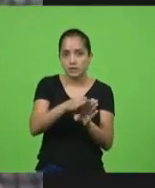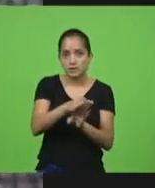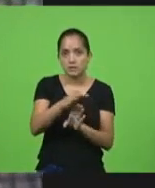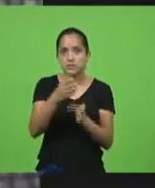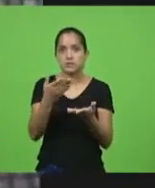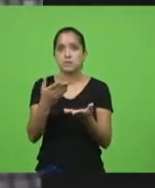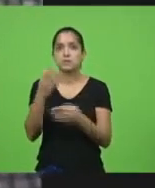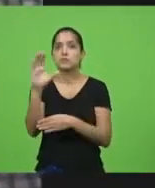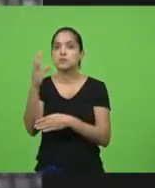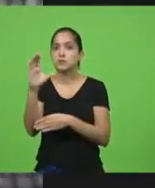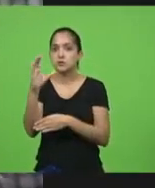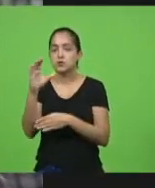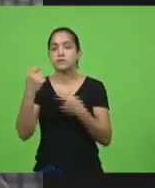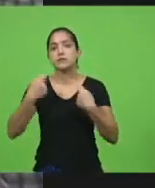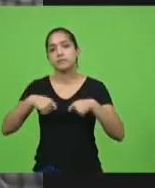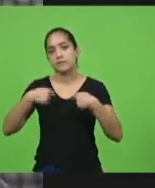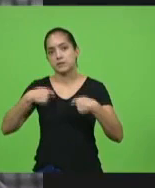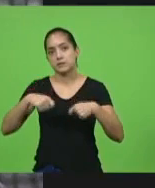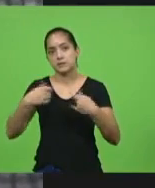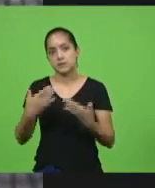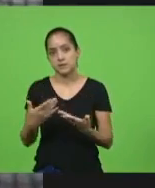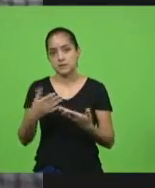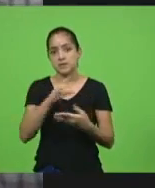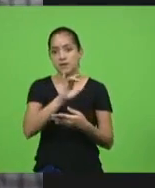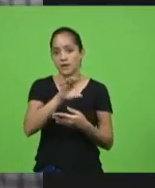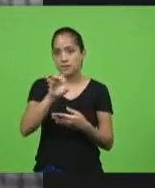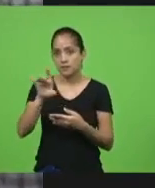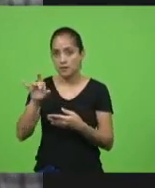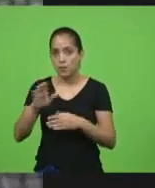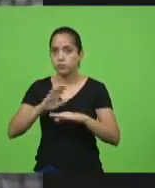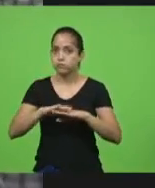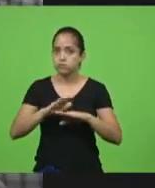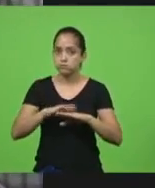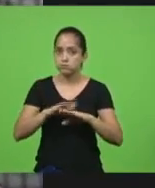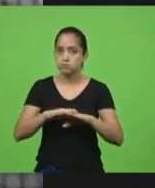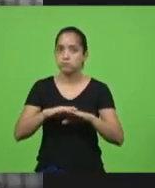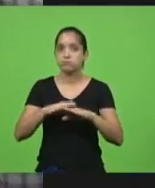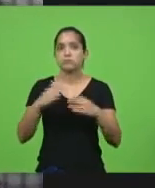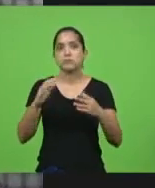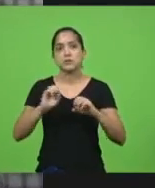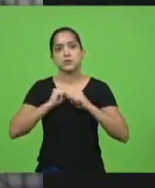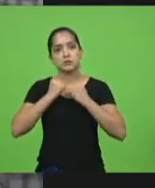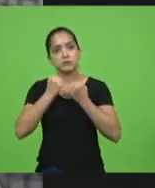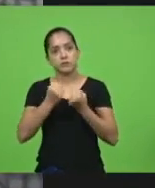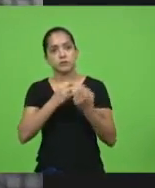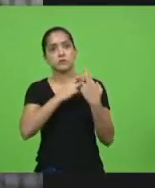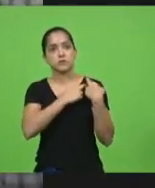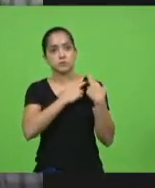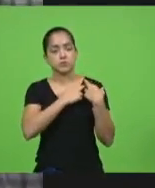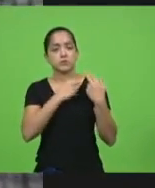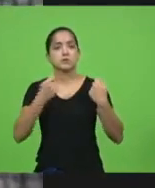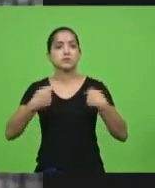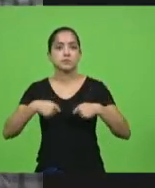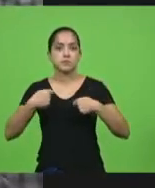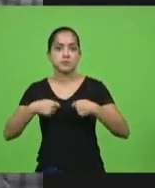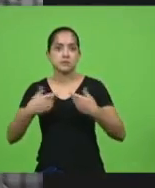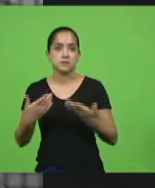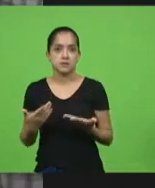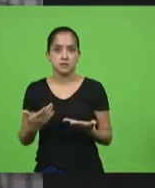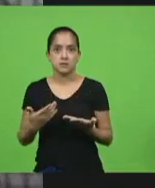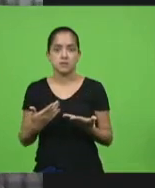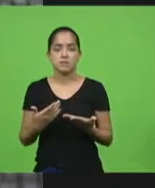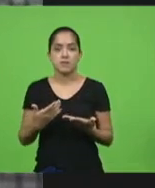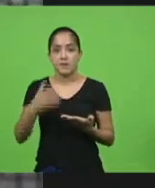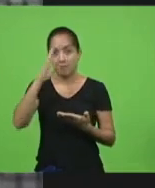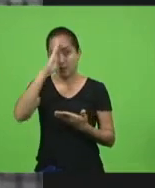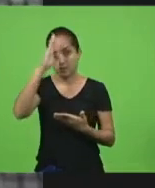científica de que nós precisamos, cada um de nós fazer a nossa parte. principalmente, principalmente, os nossos